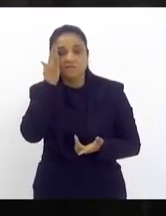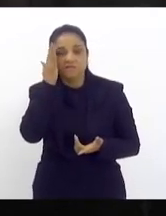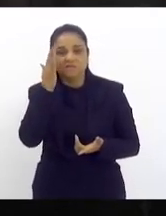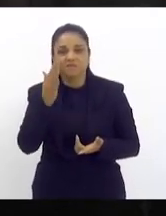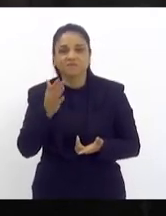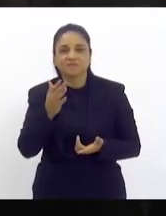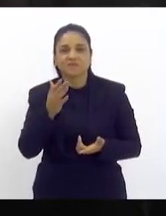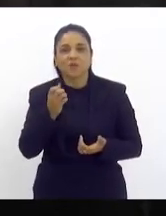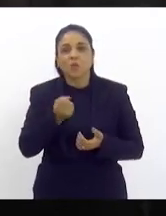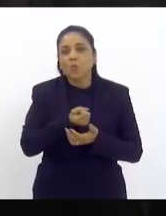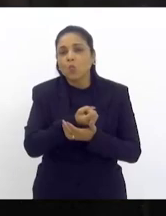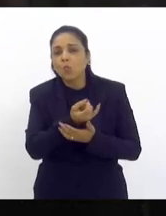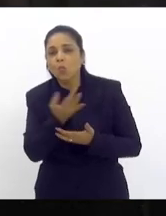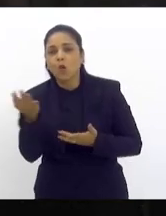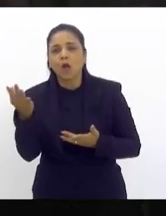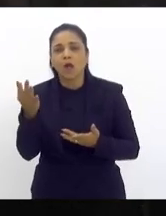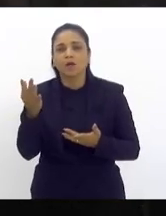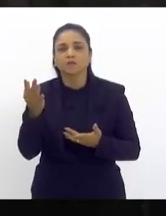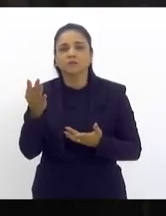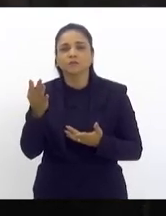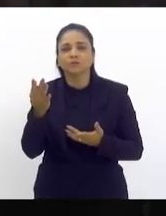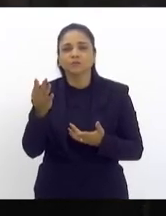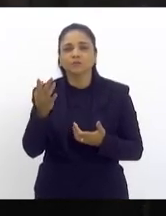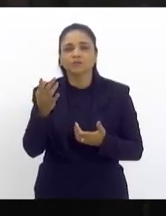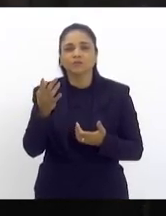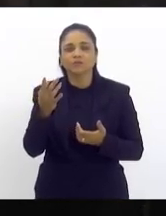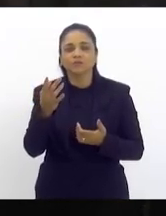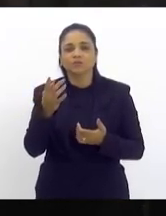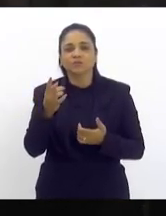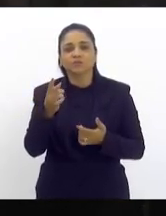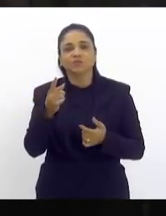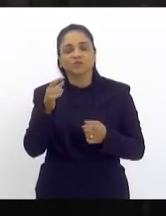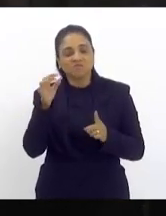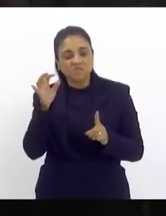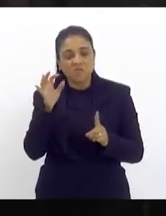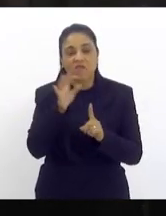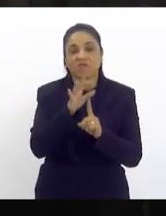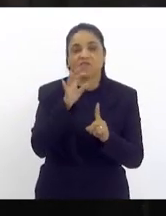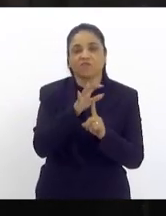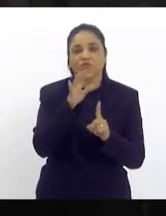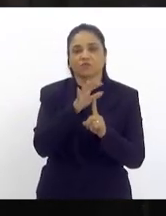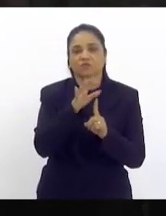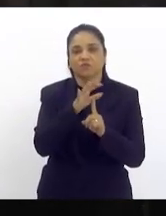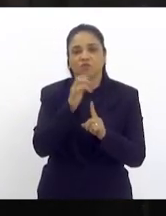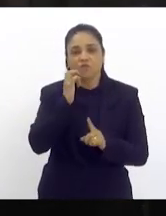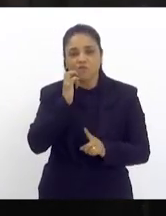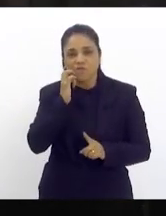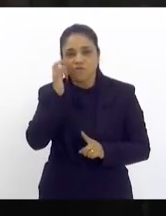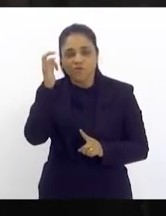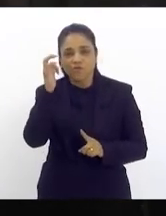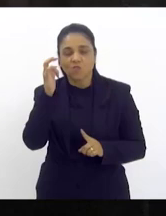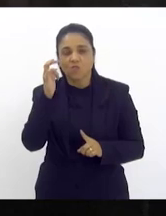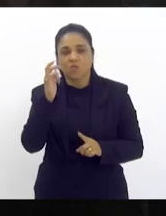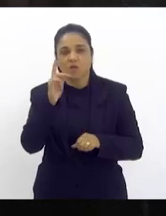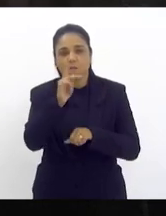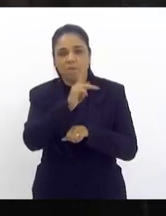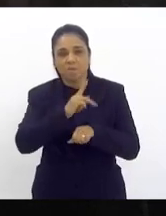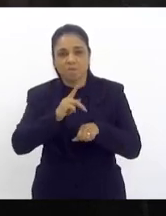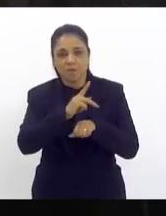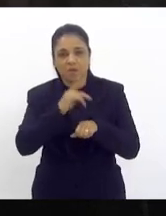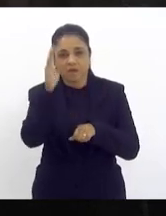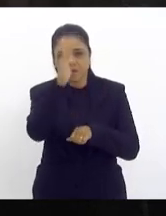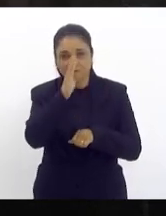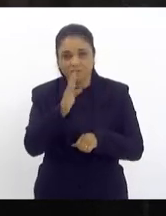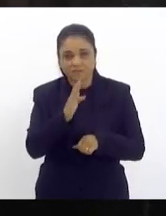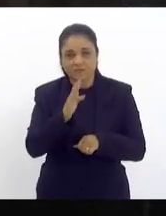quantos mais utilizaram desse tráfico de influência é uma vergonha que no nosso país a gente tenha que ter um